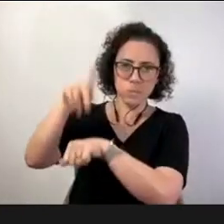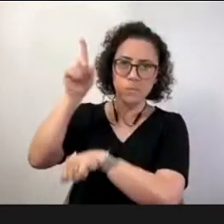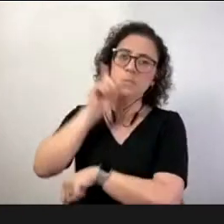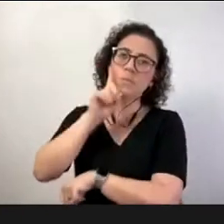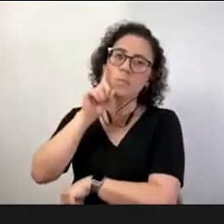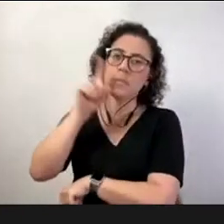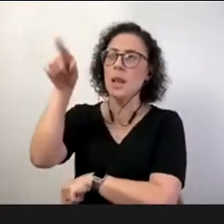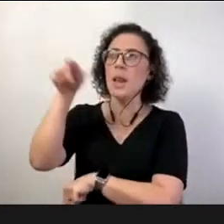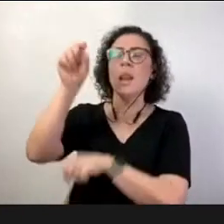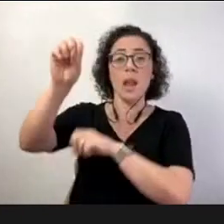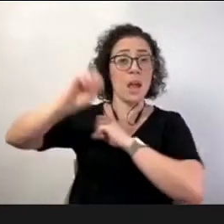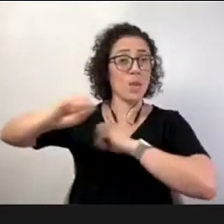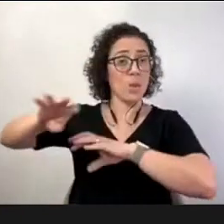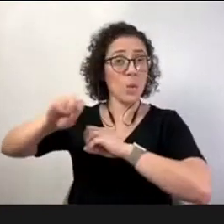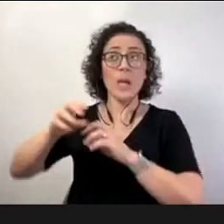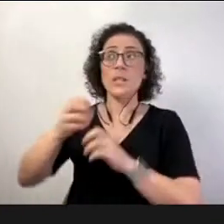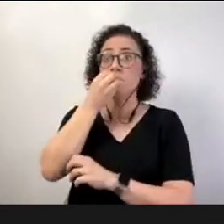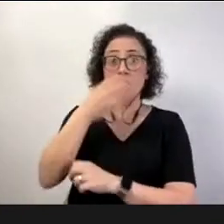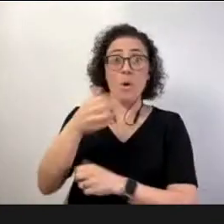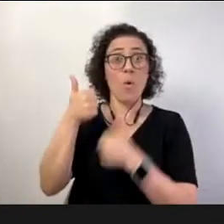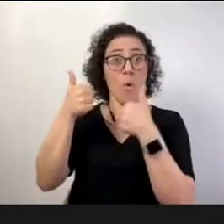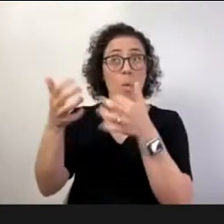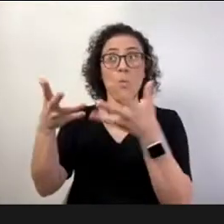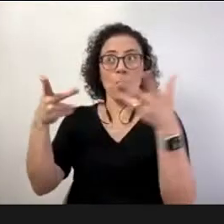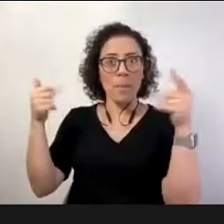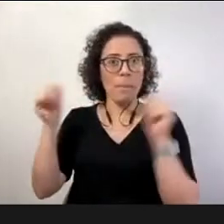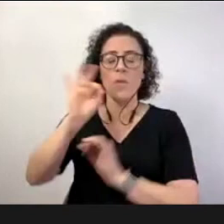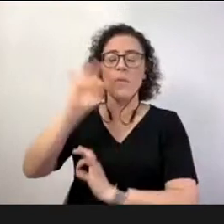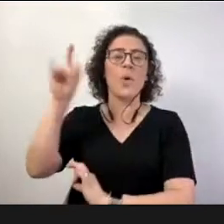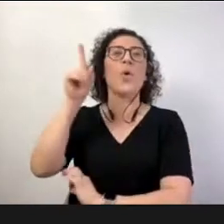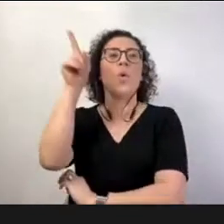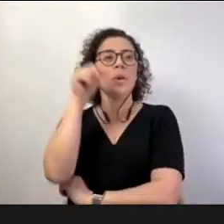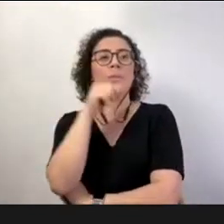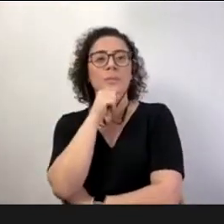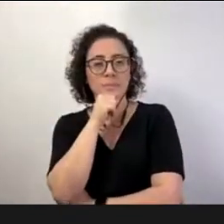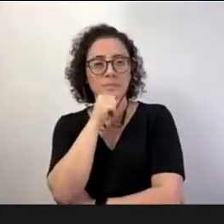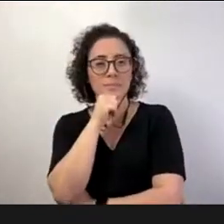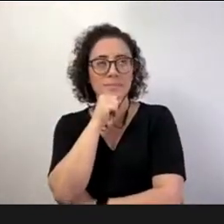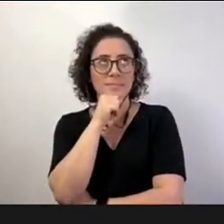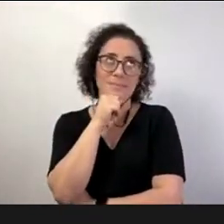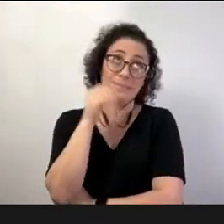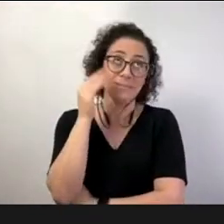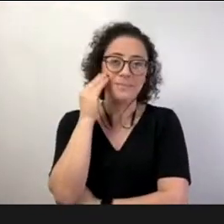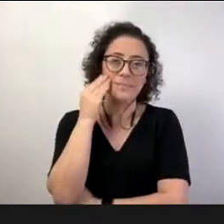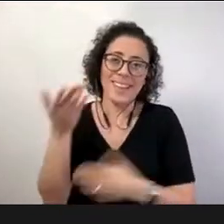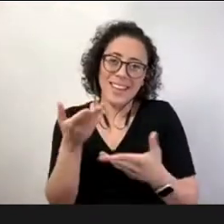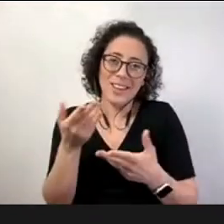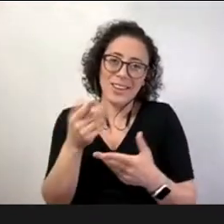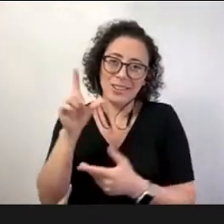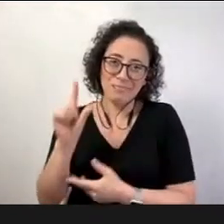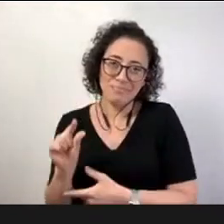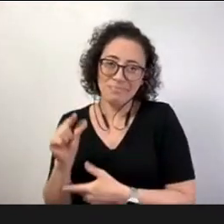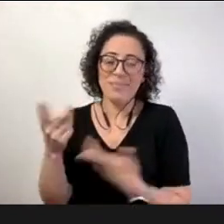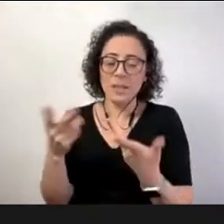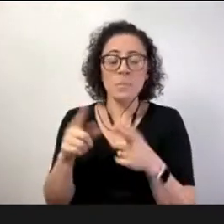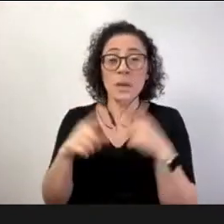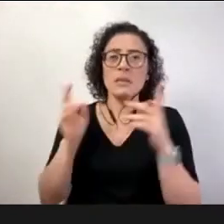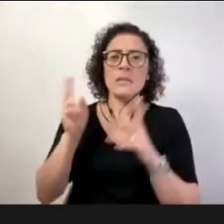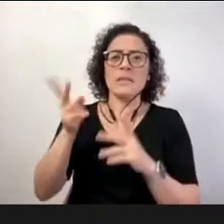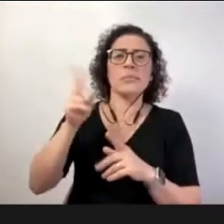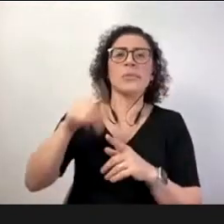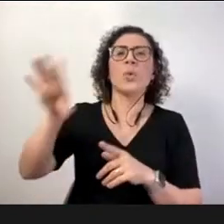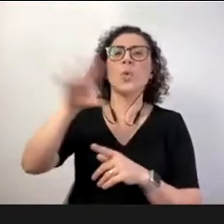educação muito boa bom agora menos mas sempre tiveram um grande paradigma